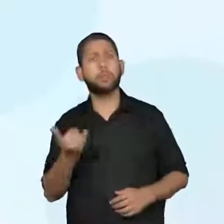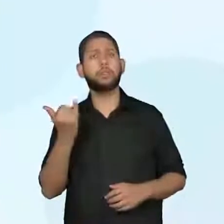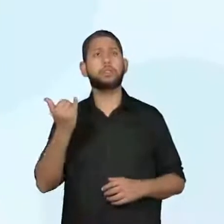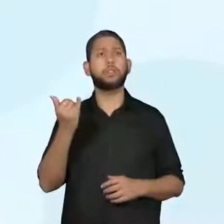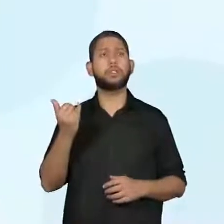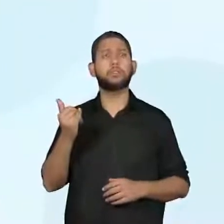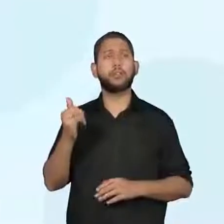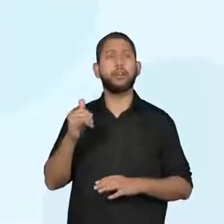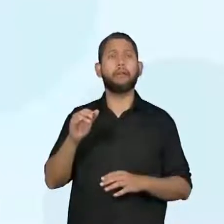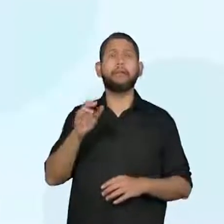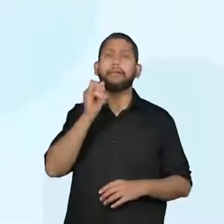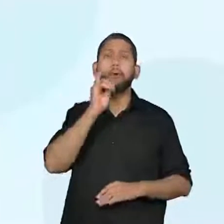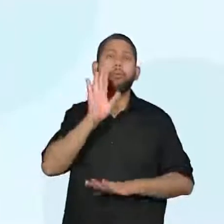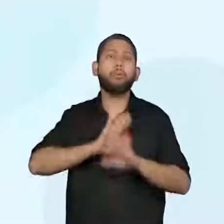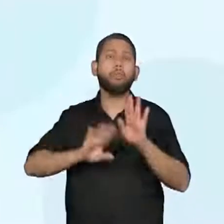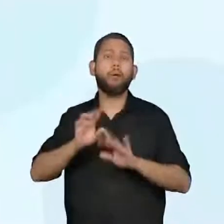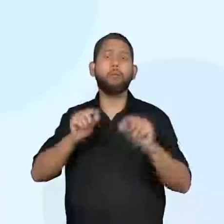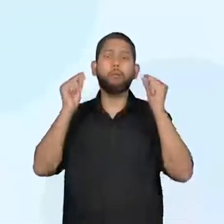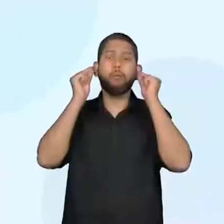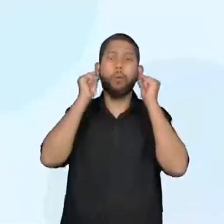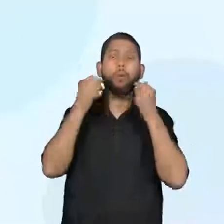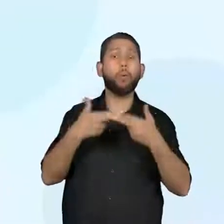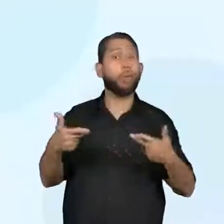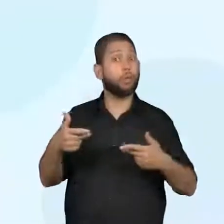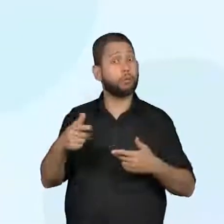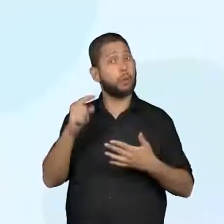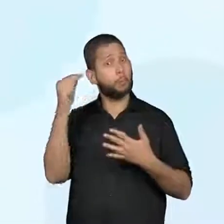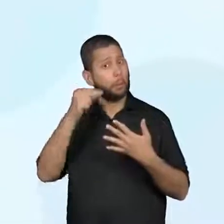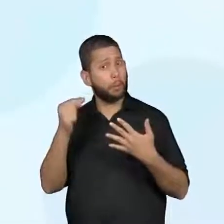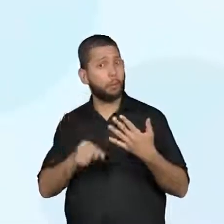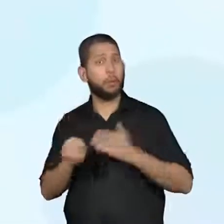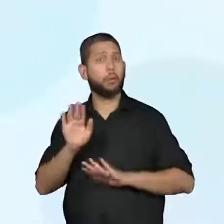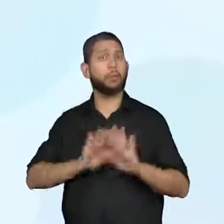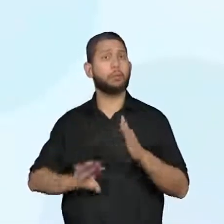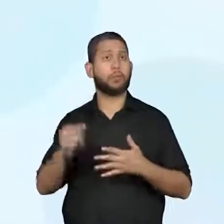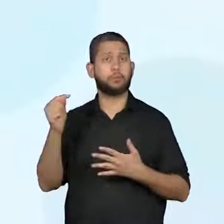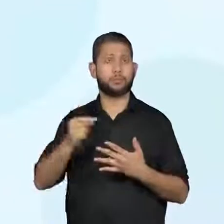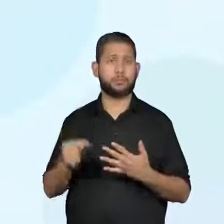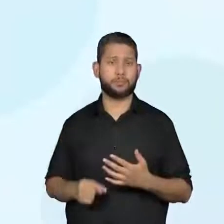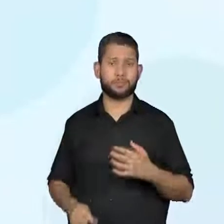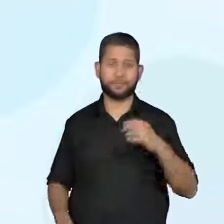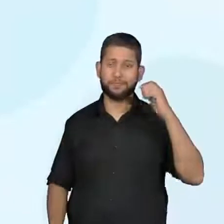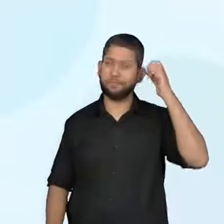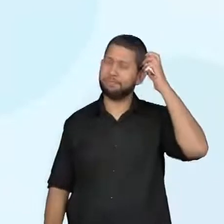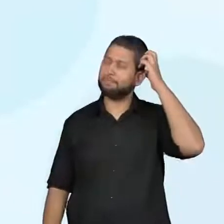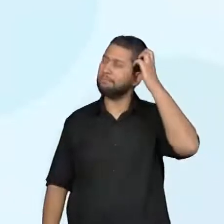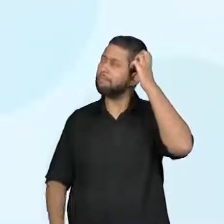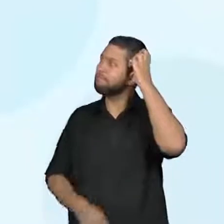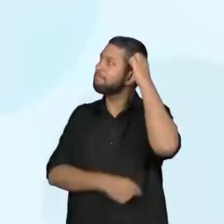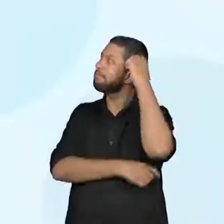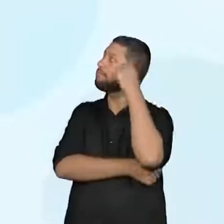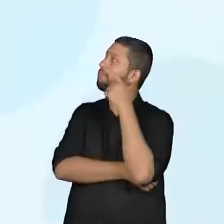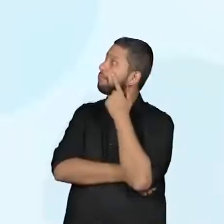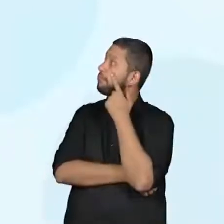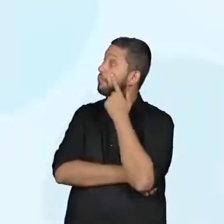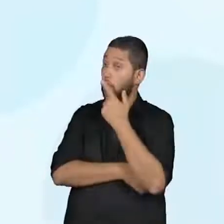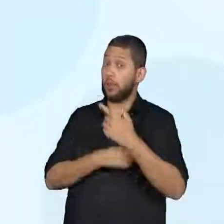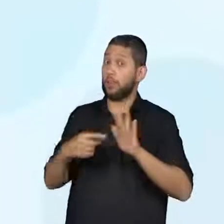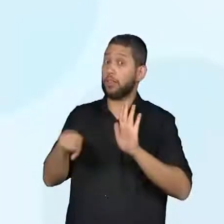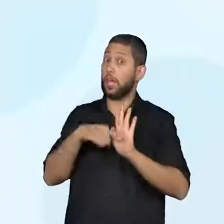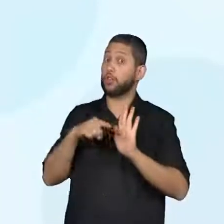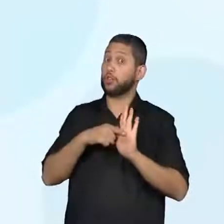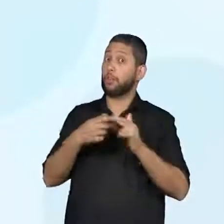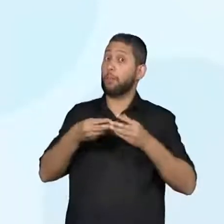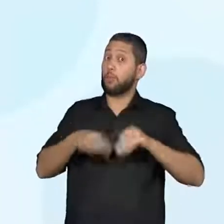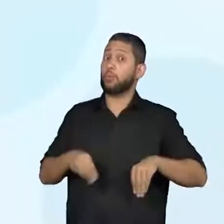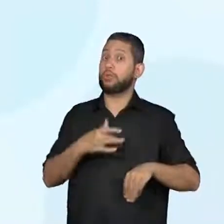Veja só. Então, é muito prejudicial. Aí estão destacados alguns dos efeitos negativos que